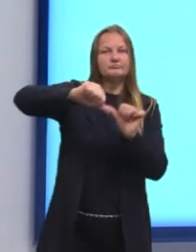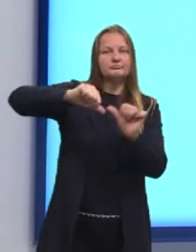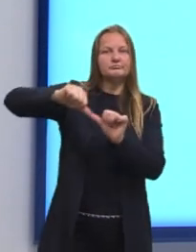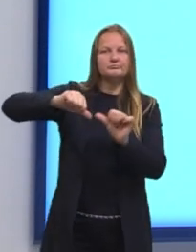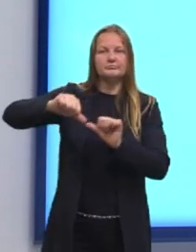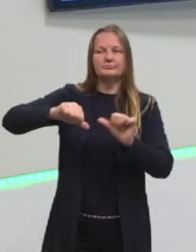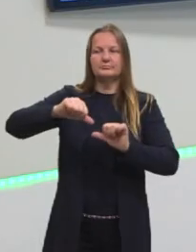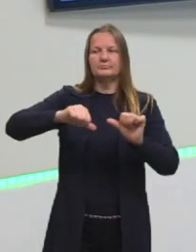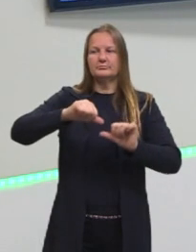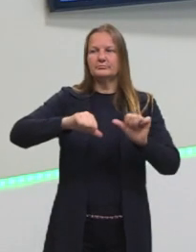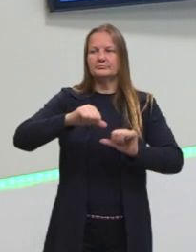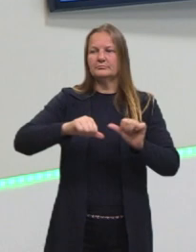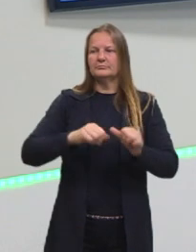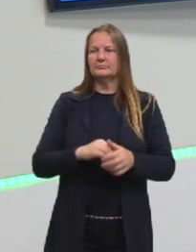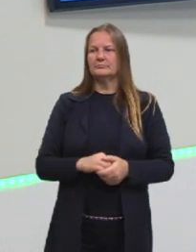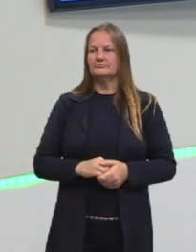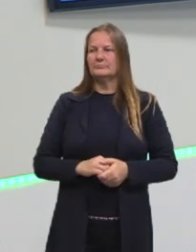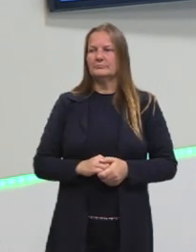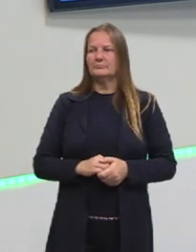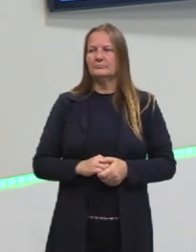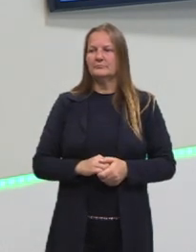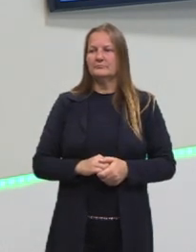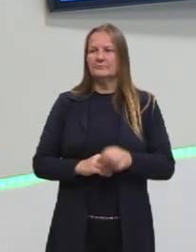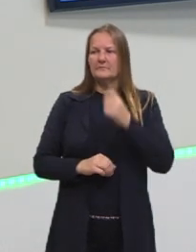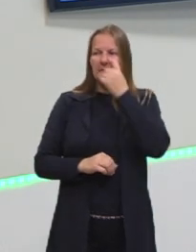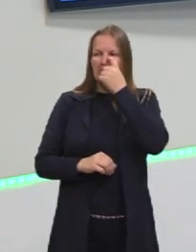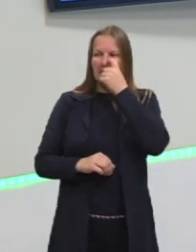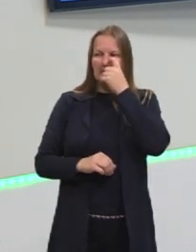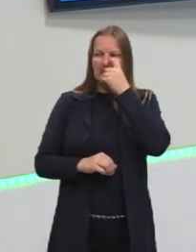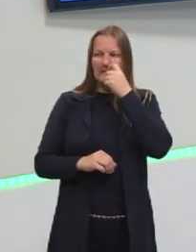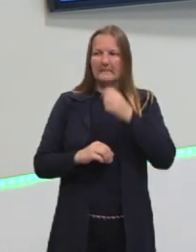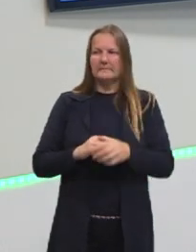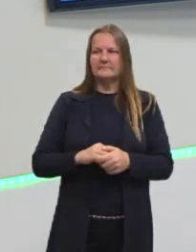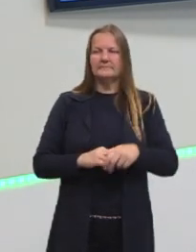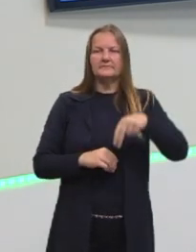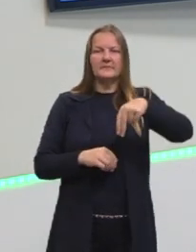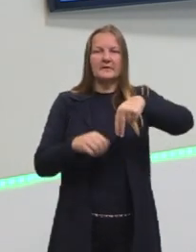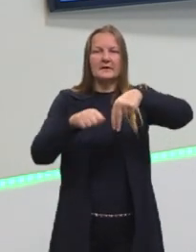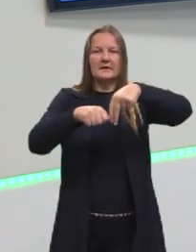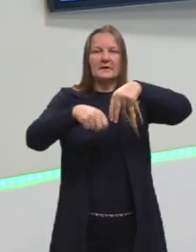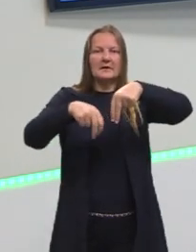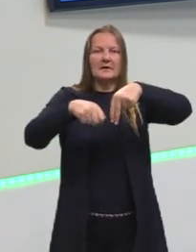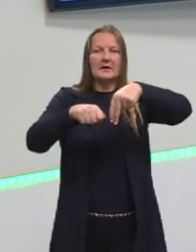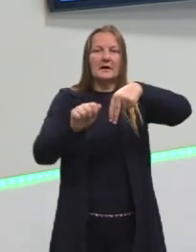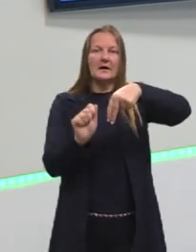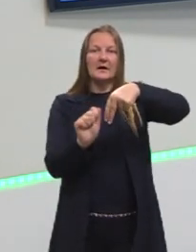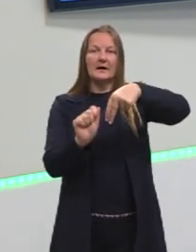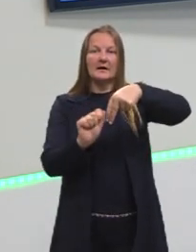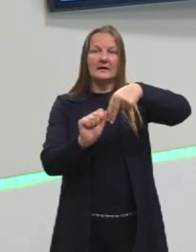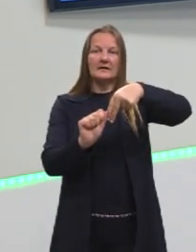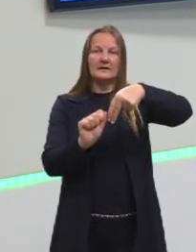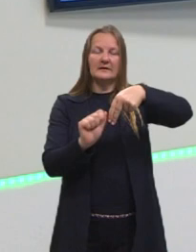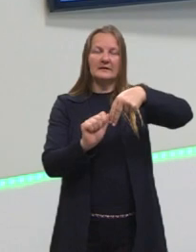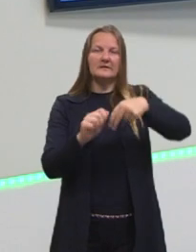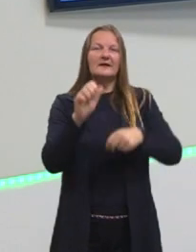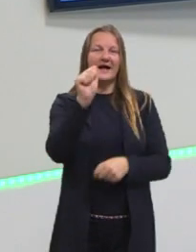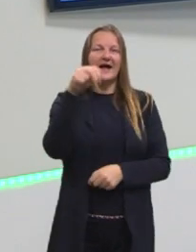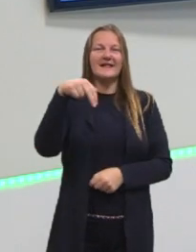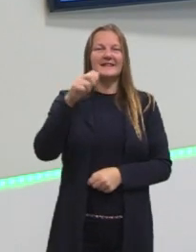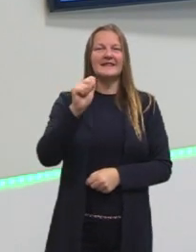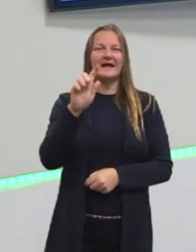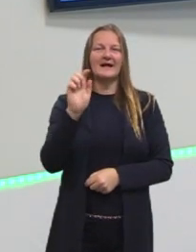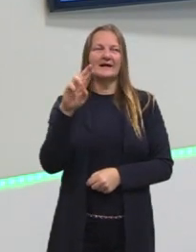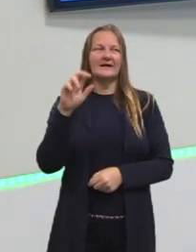uma situação muito comum da análise combinatória, por isso que eu trouxe essa imagem, porque eu quero que vocês associem sempre, quando